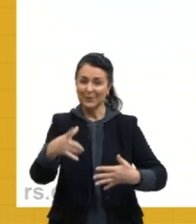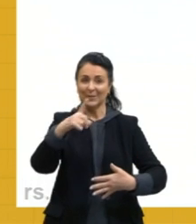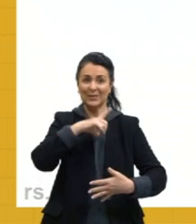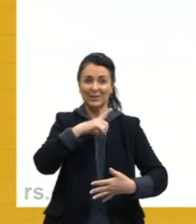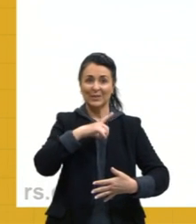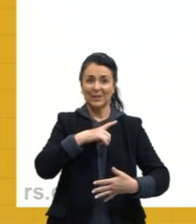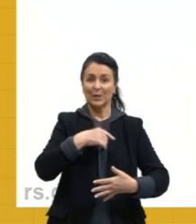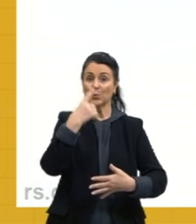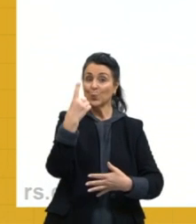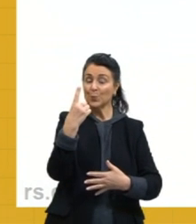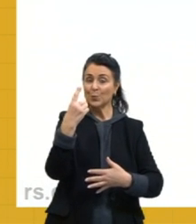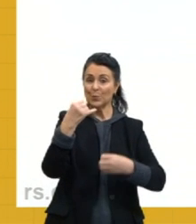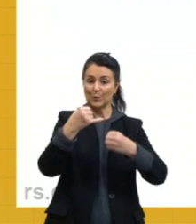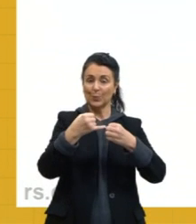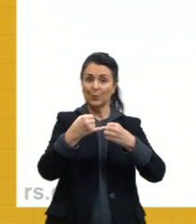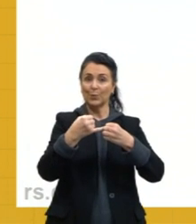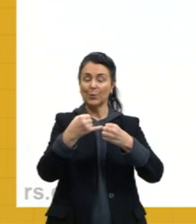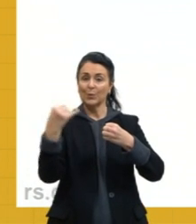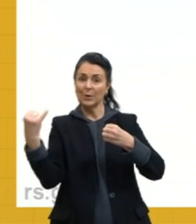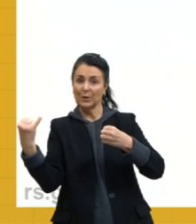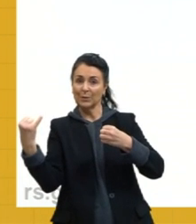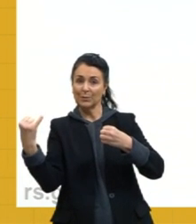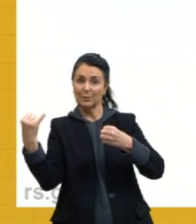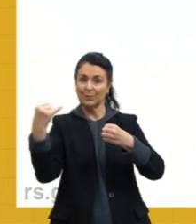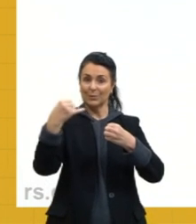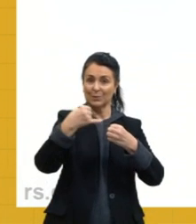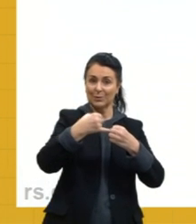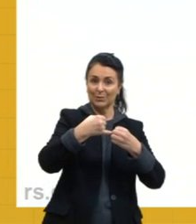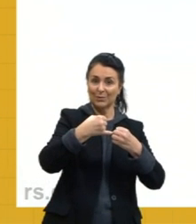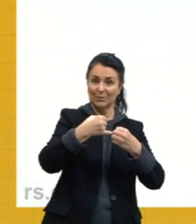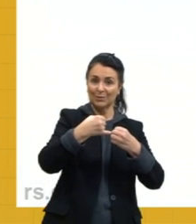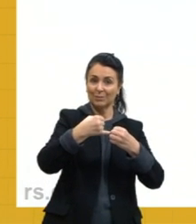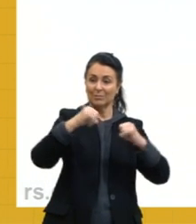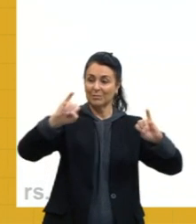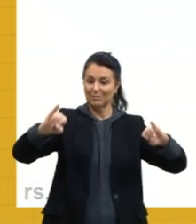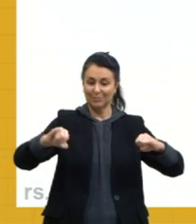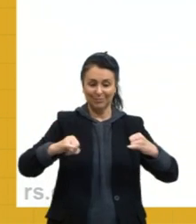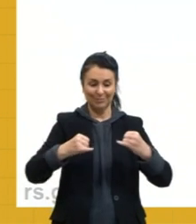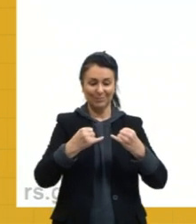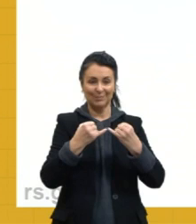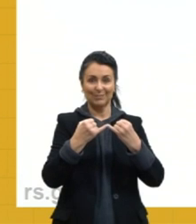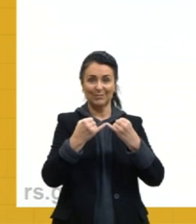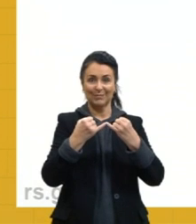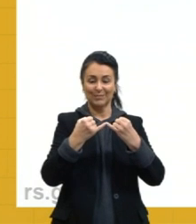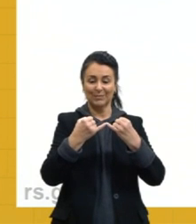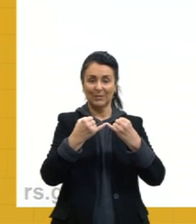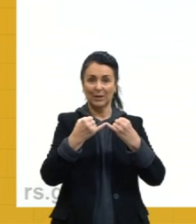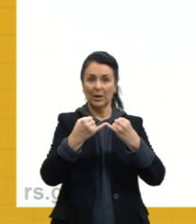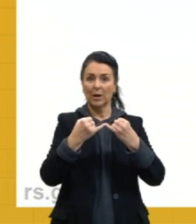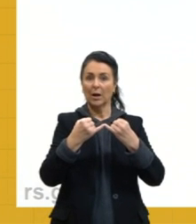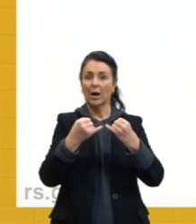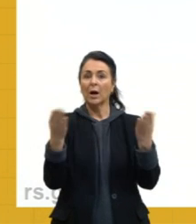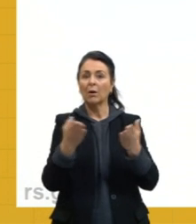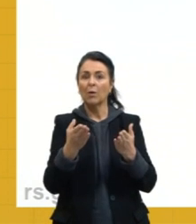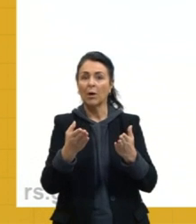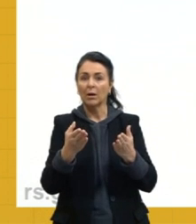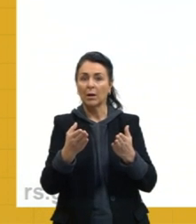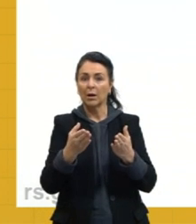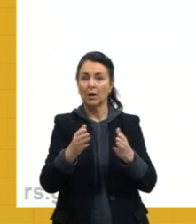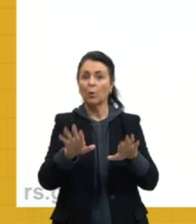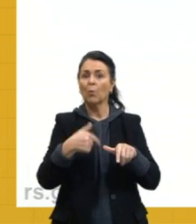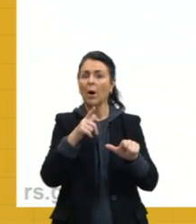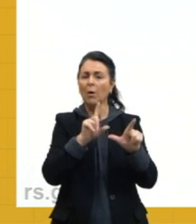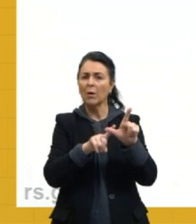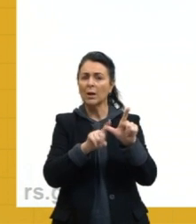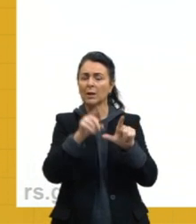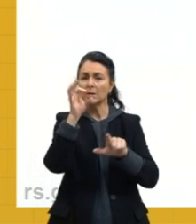um ânion e um cátion, faço uma ligação iônica. Dentre as opções, vamos ver o que mais condiz, já que eu